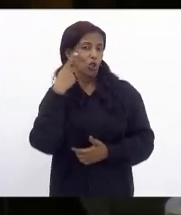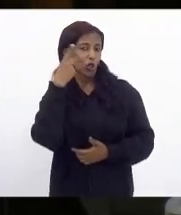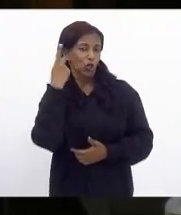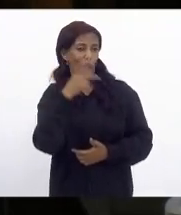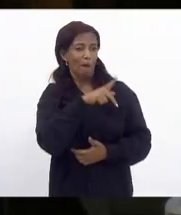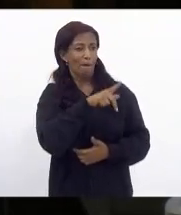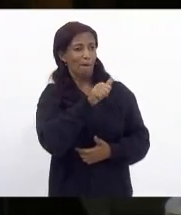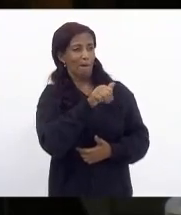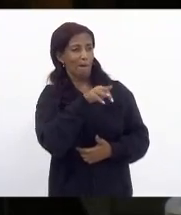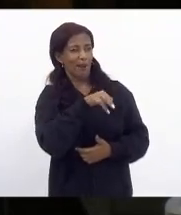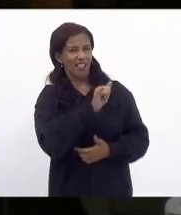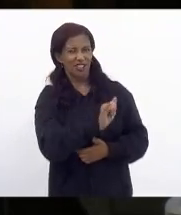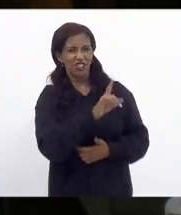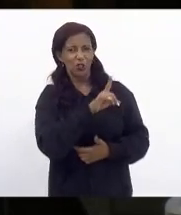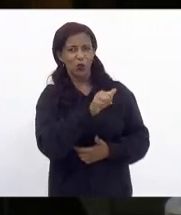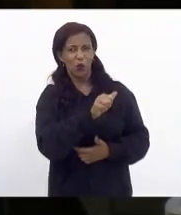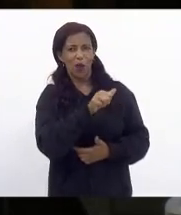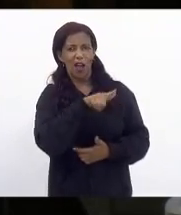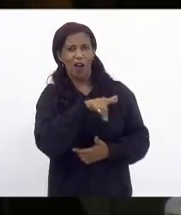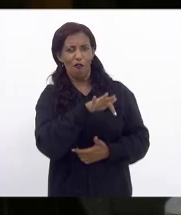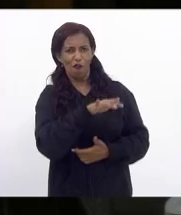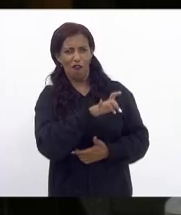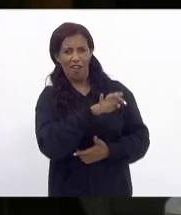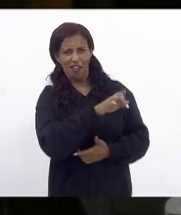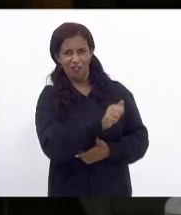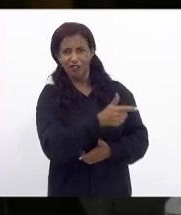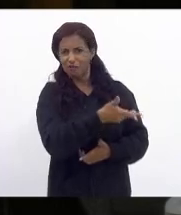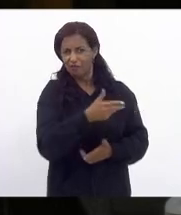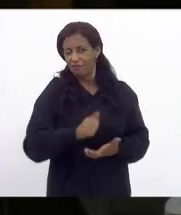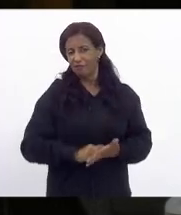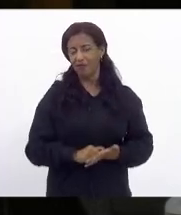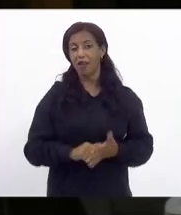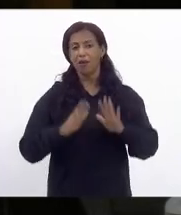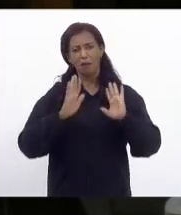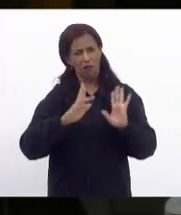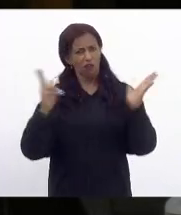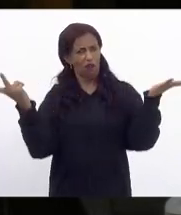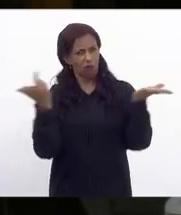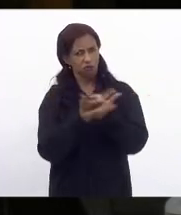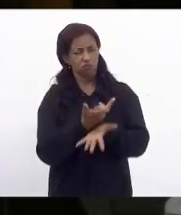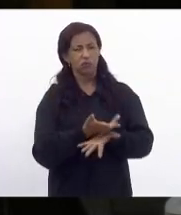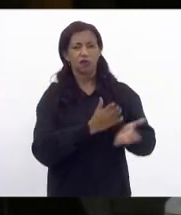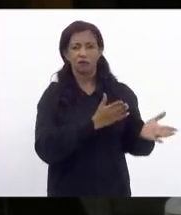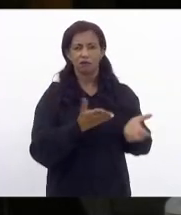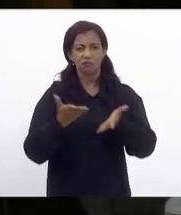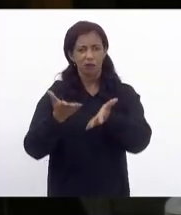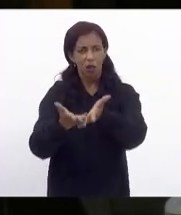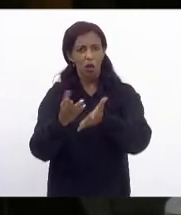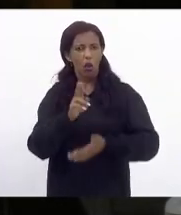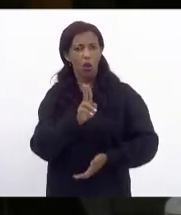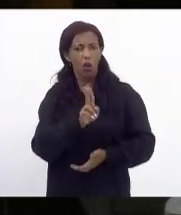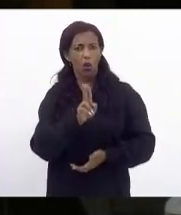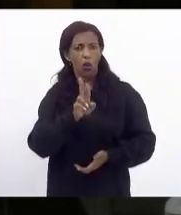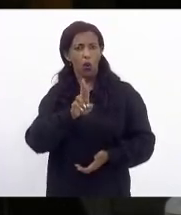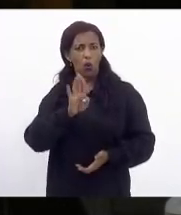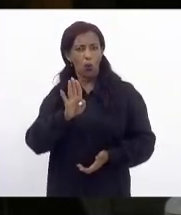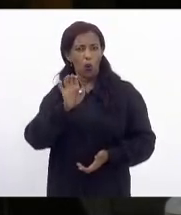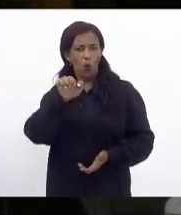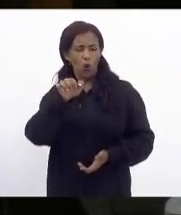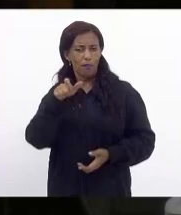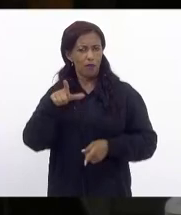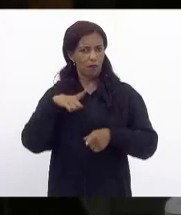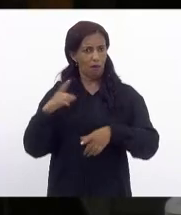Pati d'Alferes mas na verdade já houve época que a urbe metropolitana